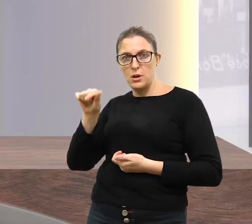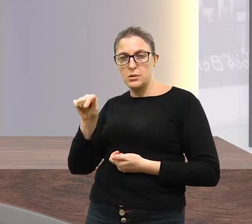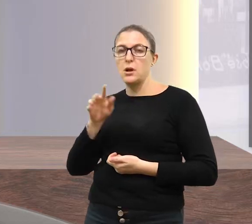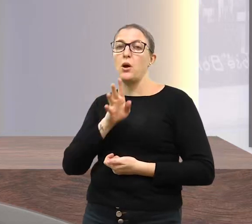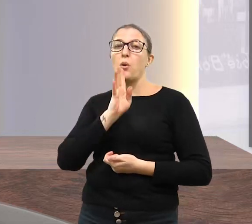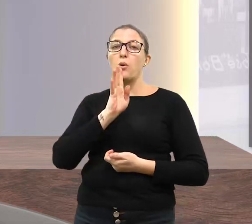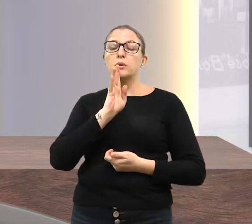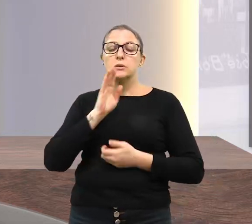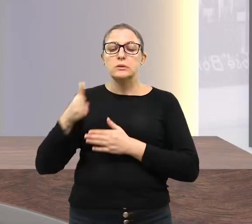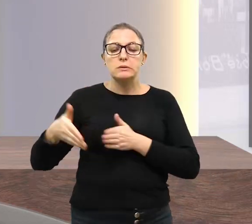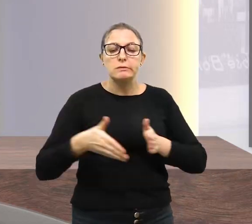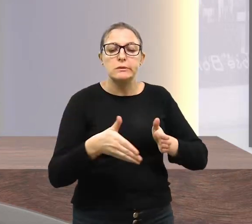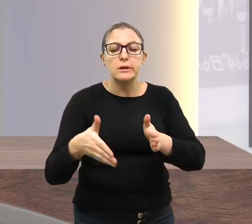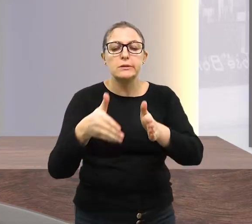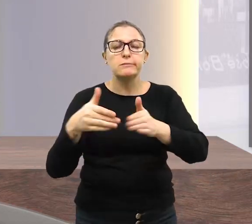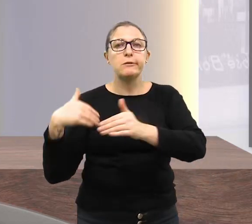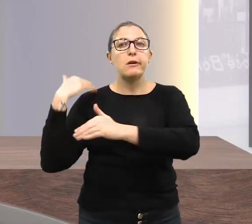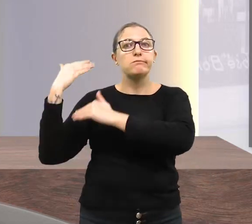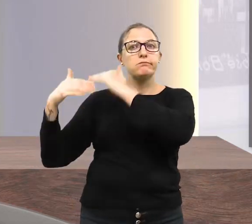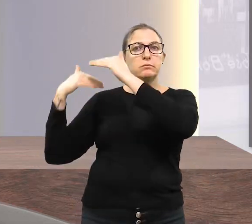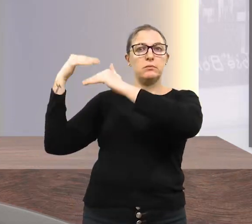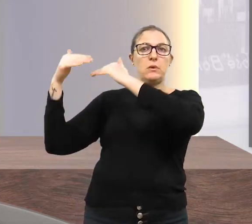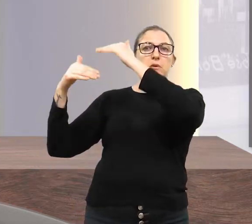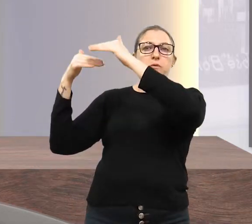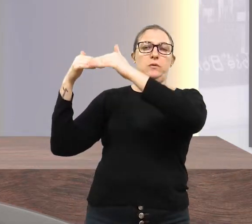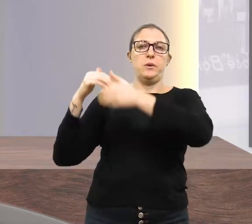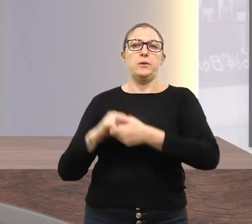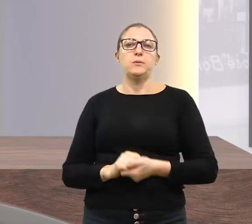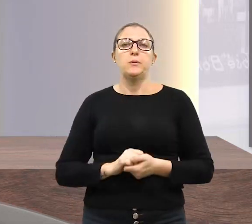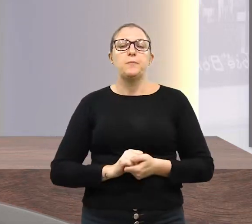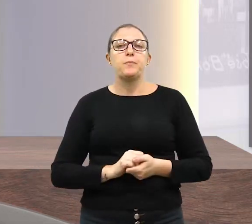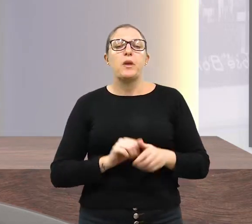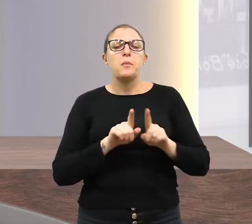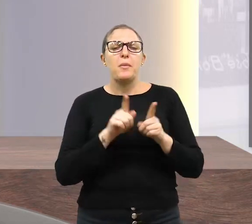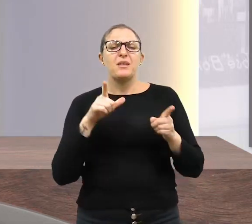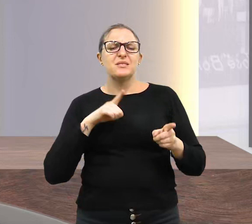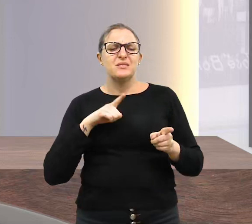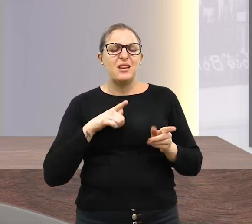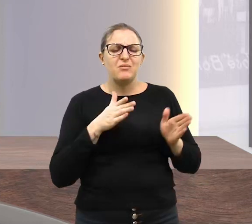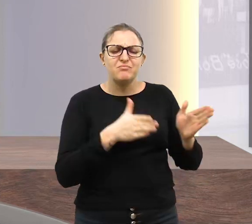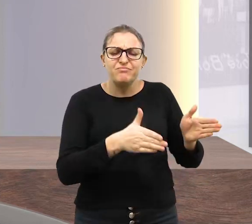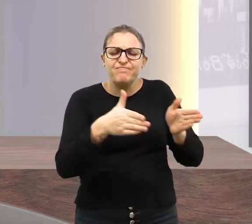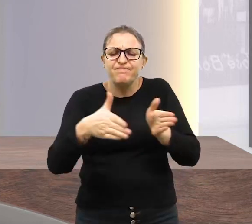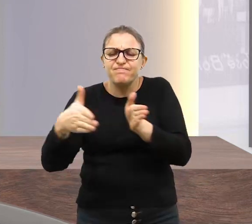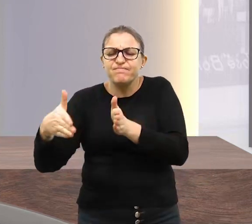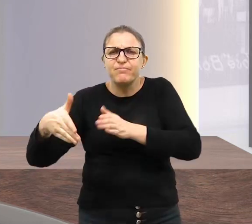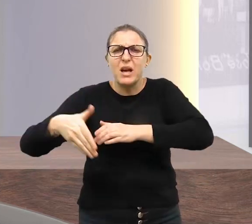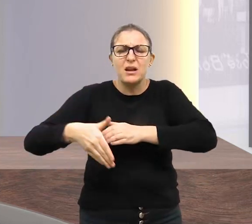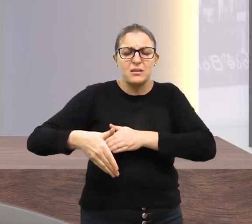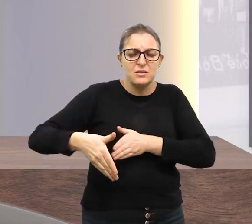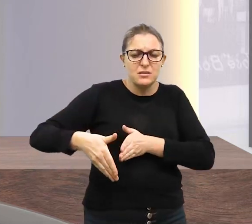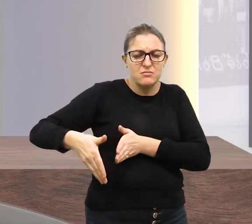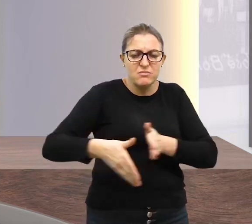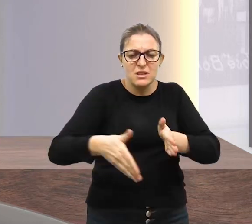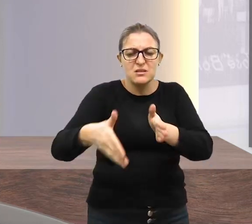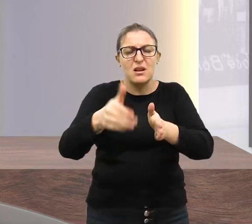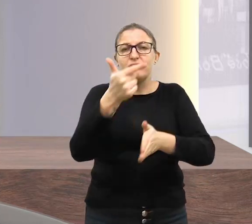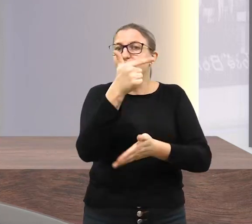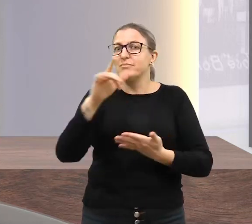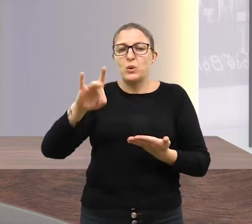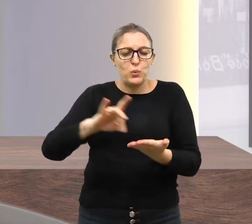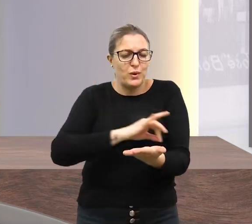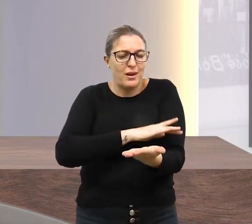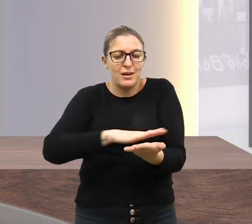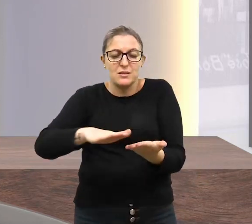conhecida como a Estrada do Desenvolvimento, Só que alguns trechos continuam sem pavimentação. Por isso,